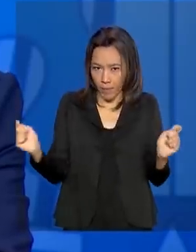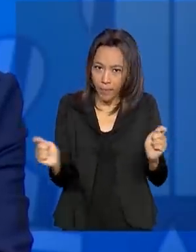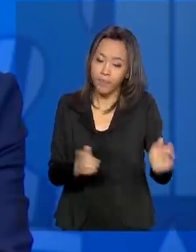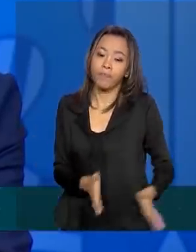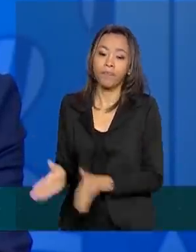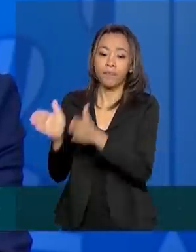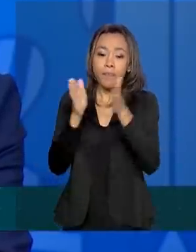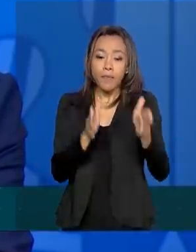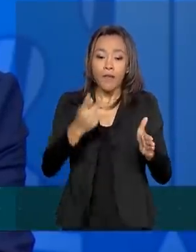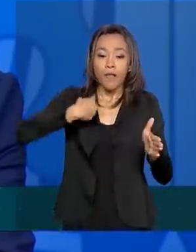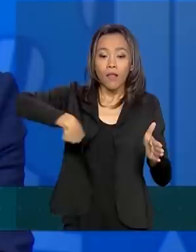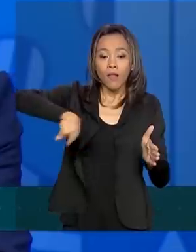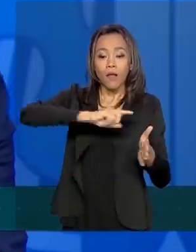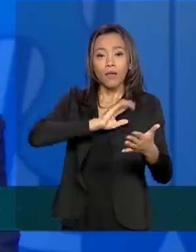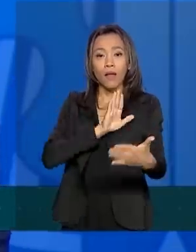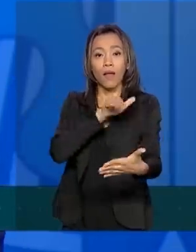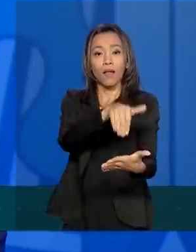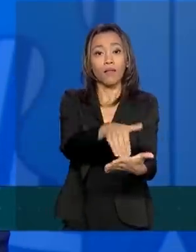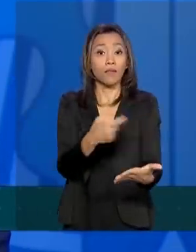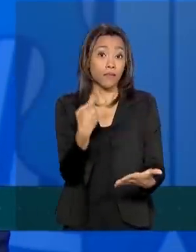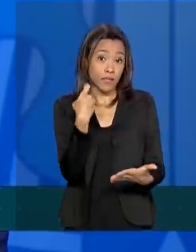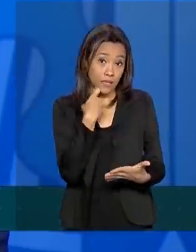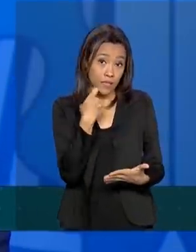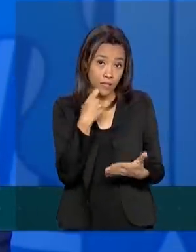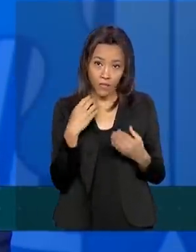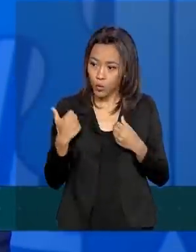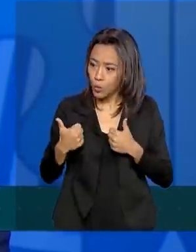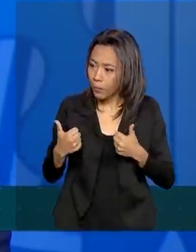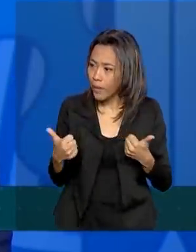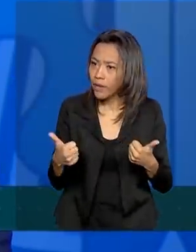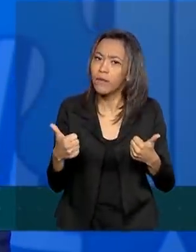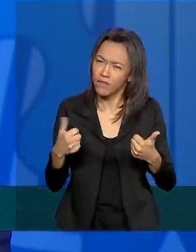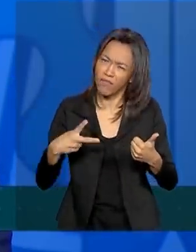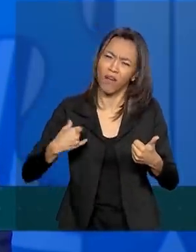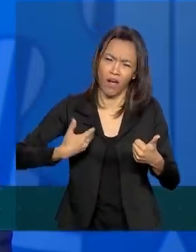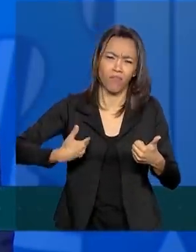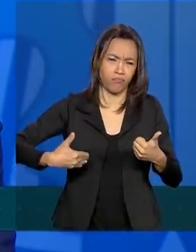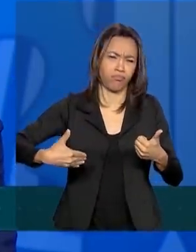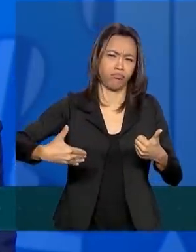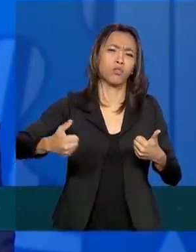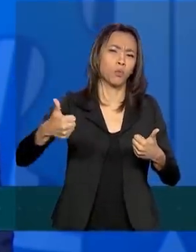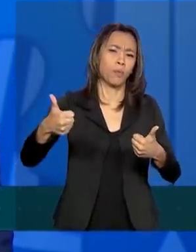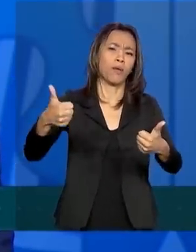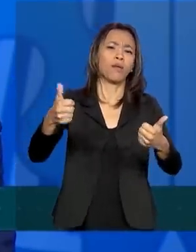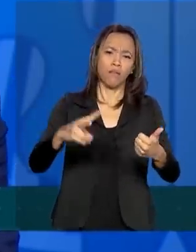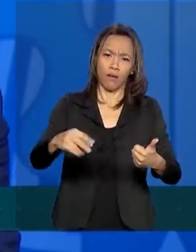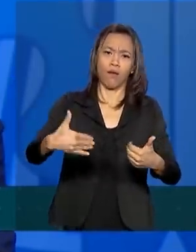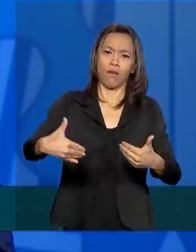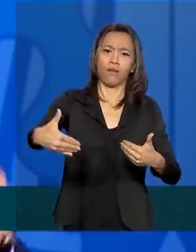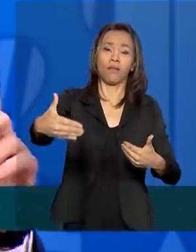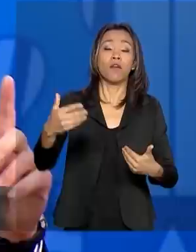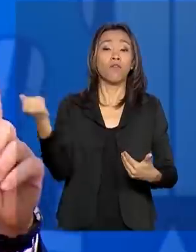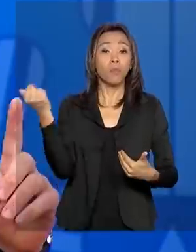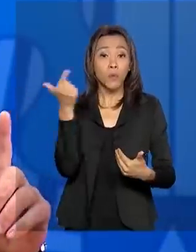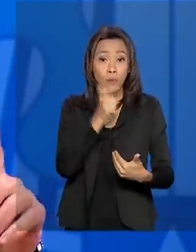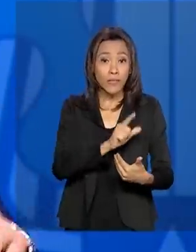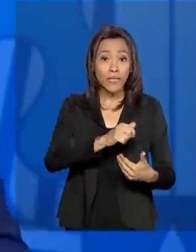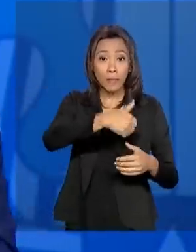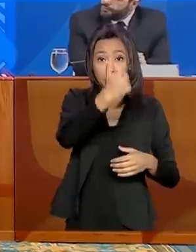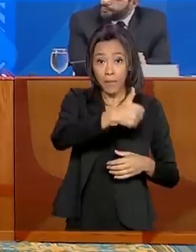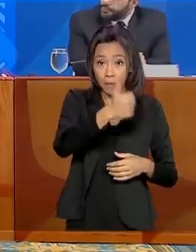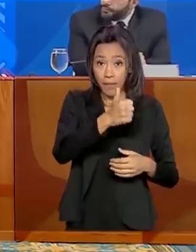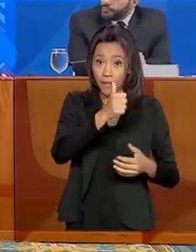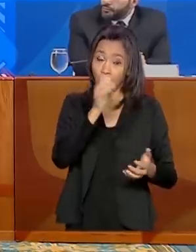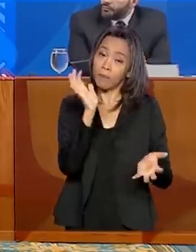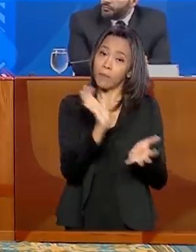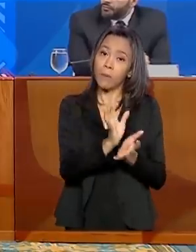sexta-feira, se tudo corre bem e vai correr, nós teremos atingidos na primeira parcela